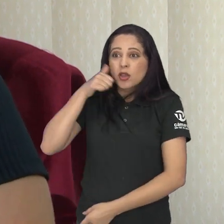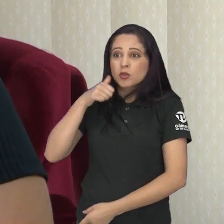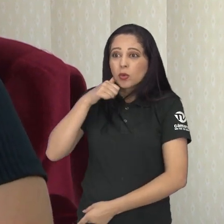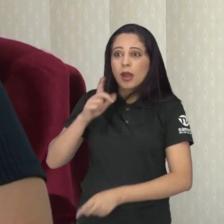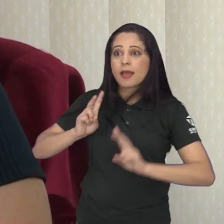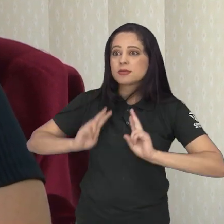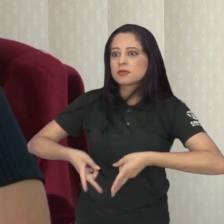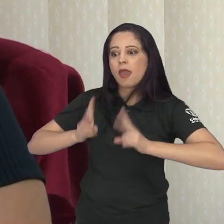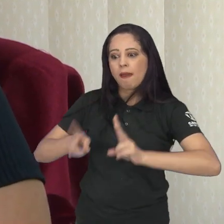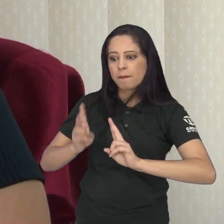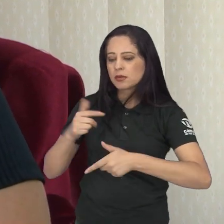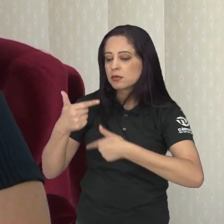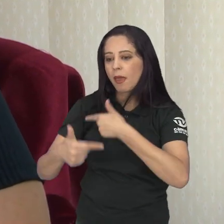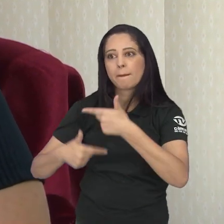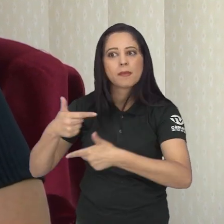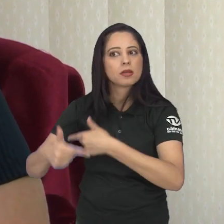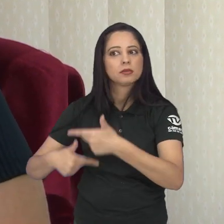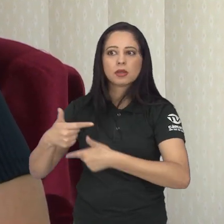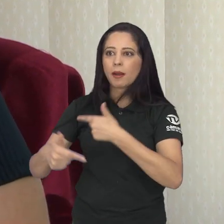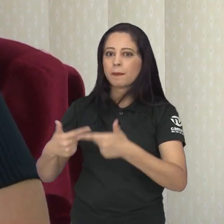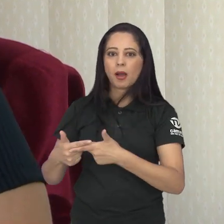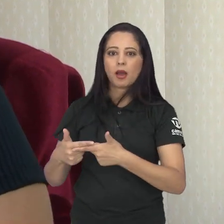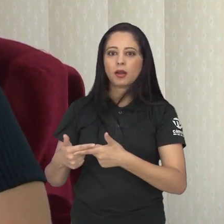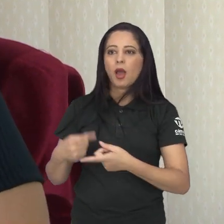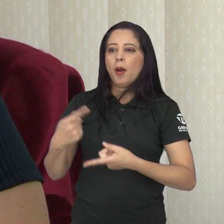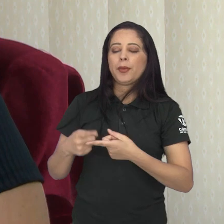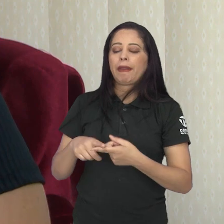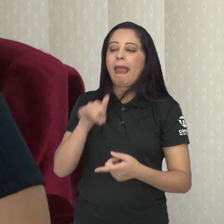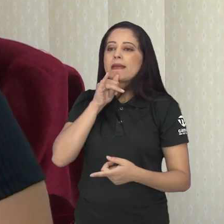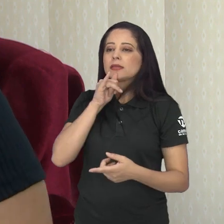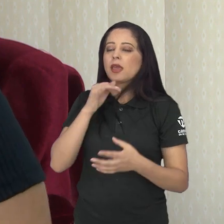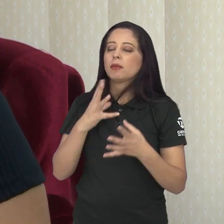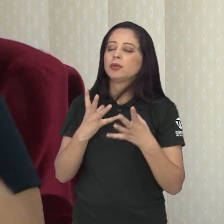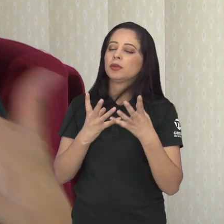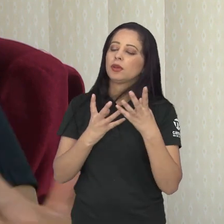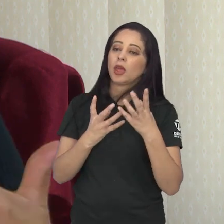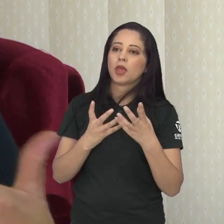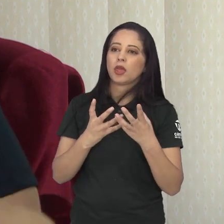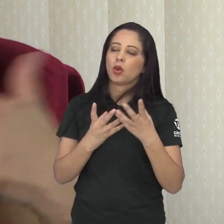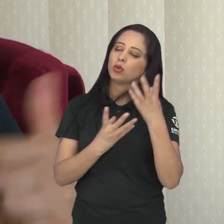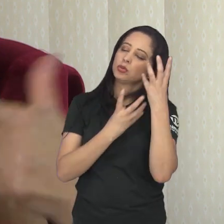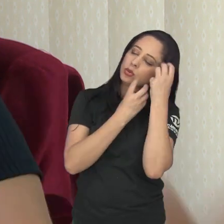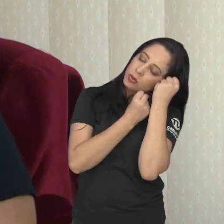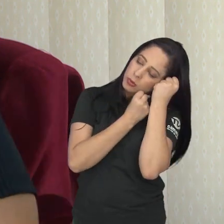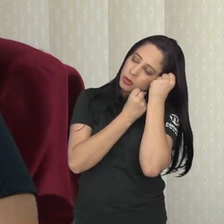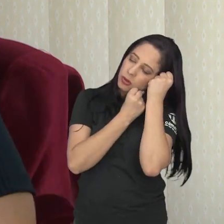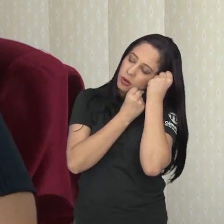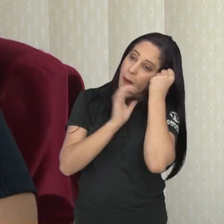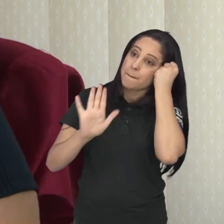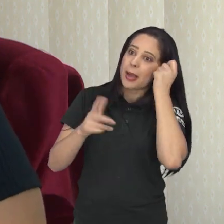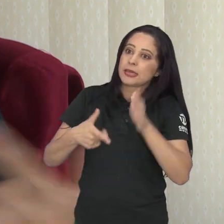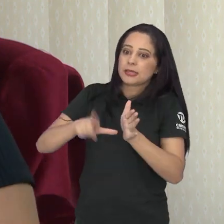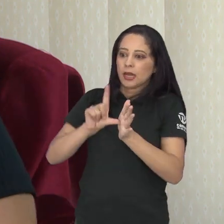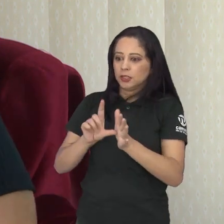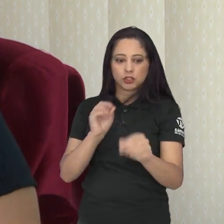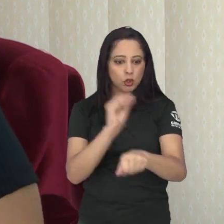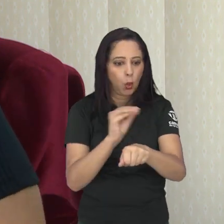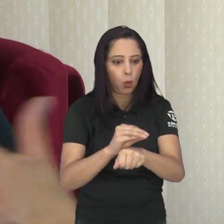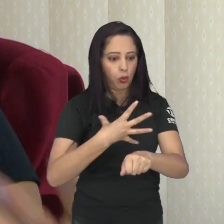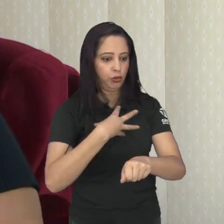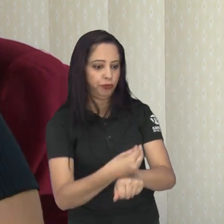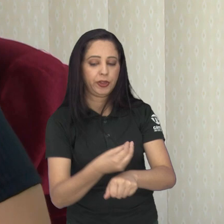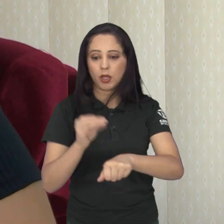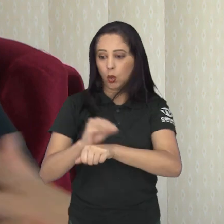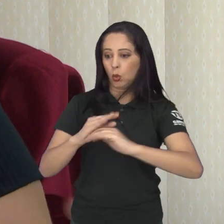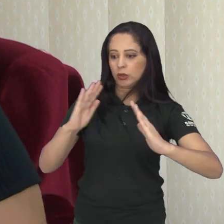acabam, né? Se encerram. Por quê? Porque eu durmo já, antes de dormir, eu já organizo o outro dia, já organizo meus